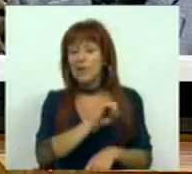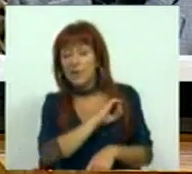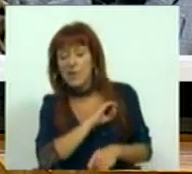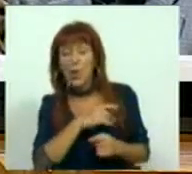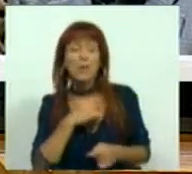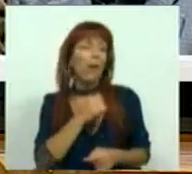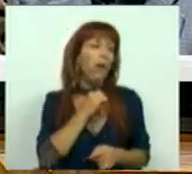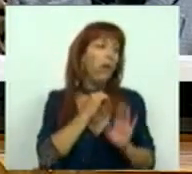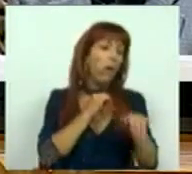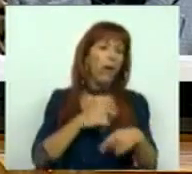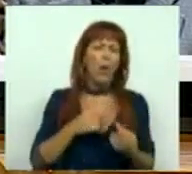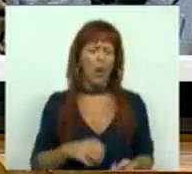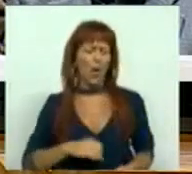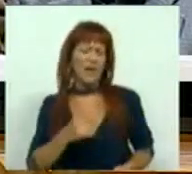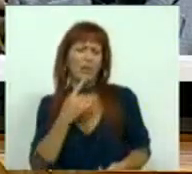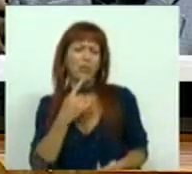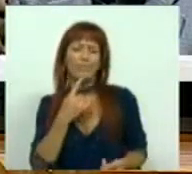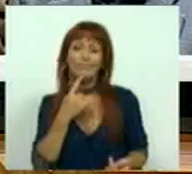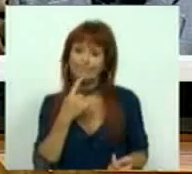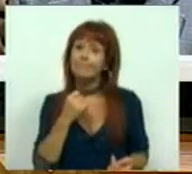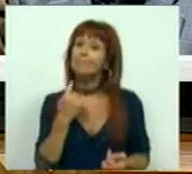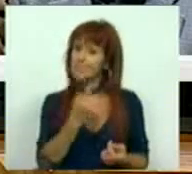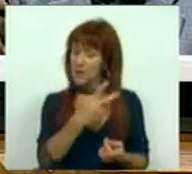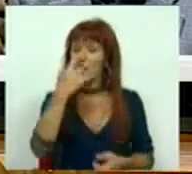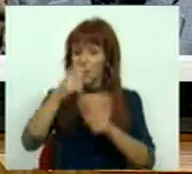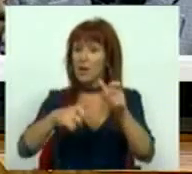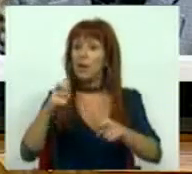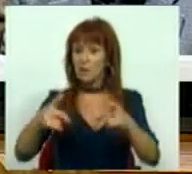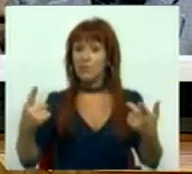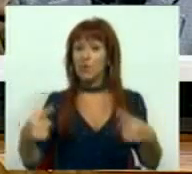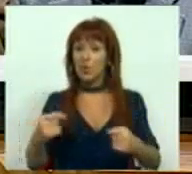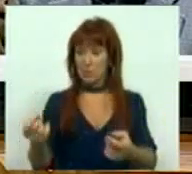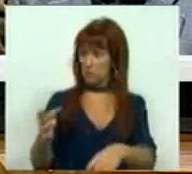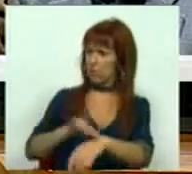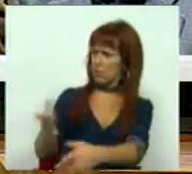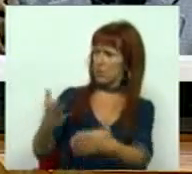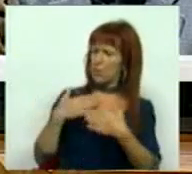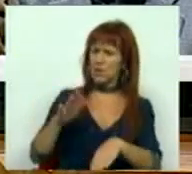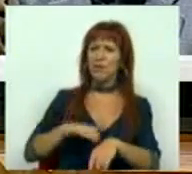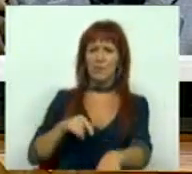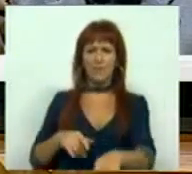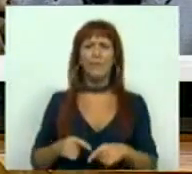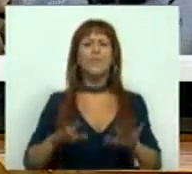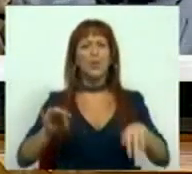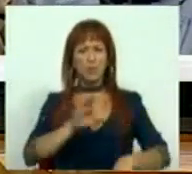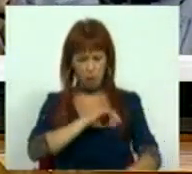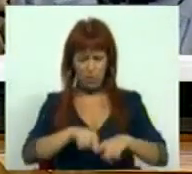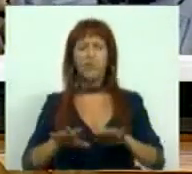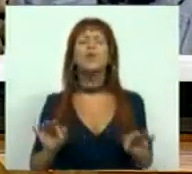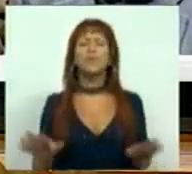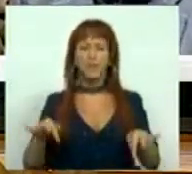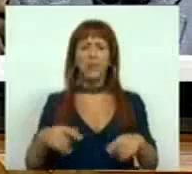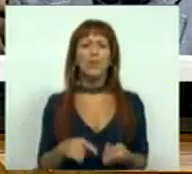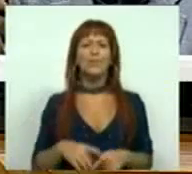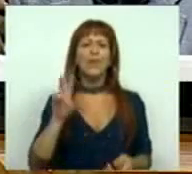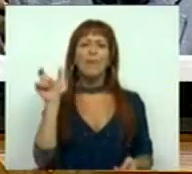por desleixo, por excesso de confiança, na derrota para muitos cidadãos que sejam contaminados por esta infecção. Quero concluir, Sr. Pai. Vou concluir.